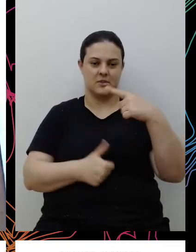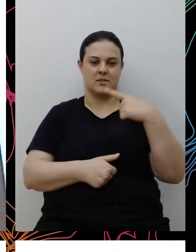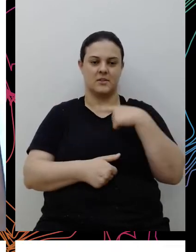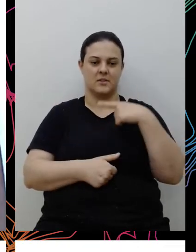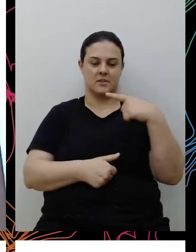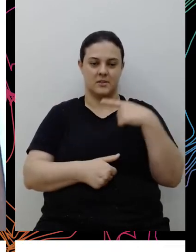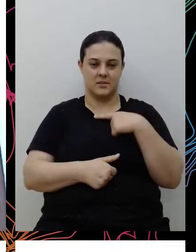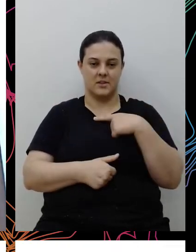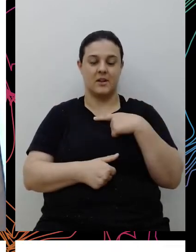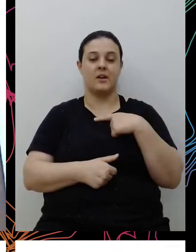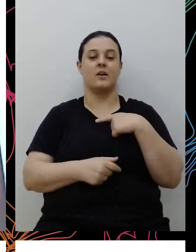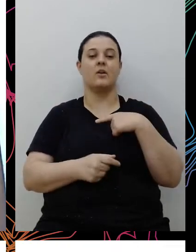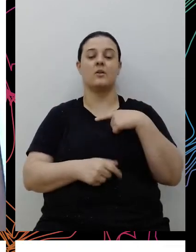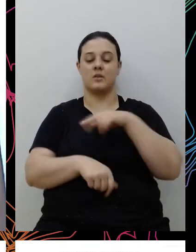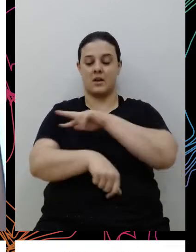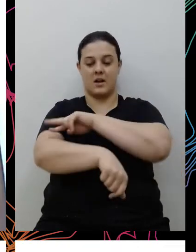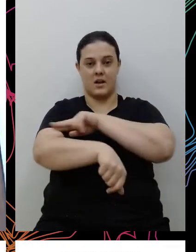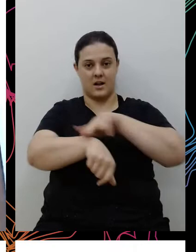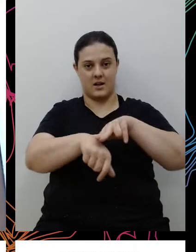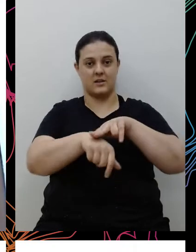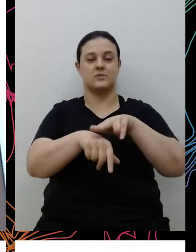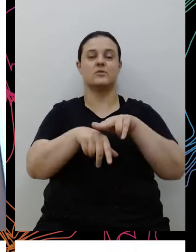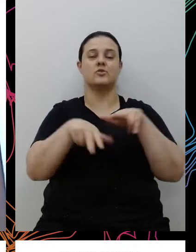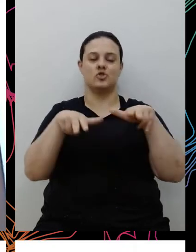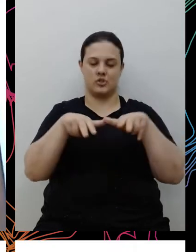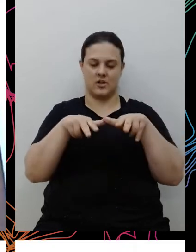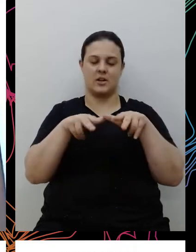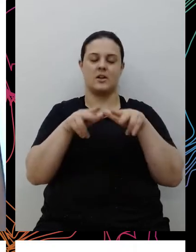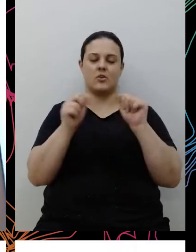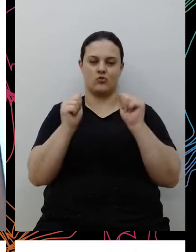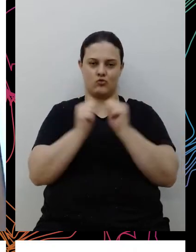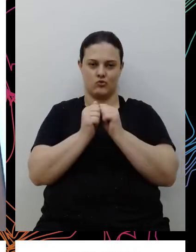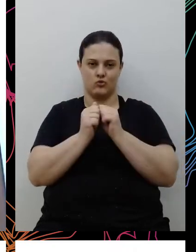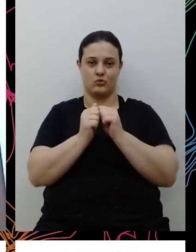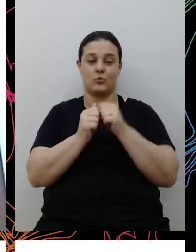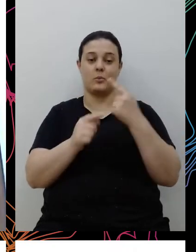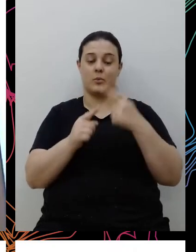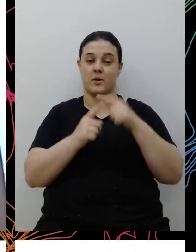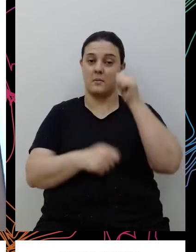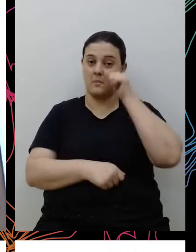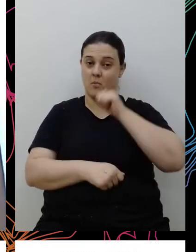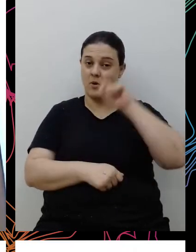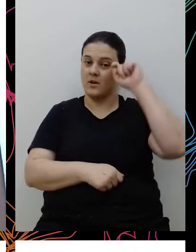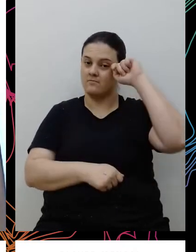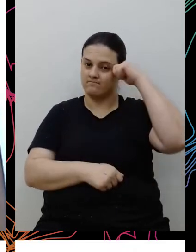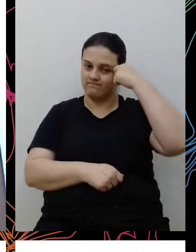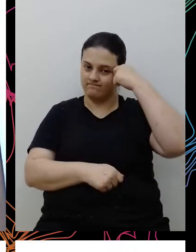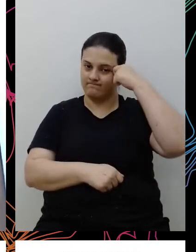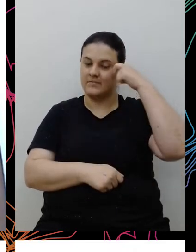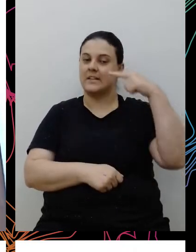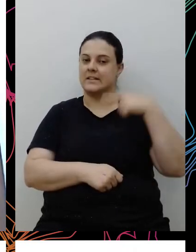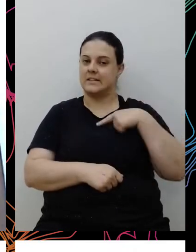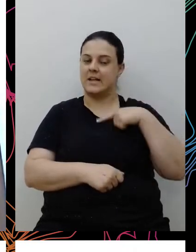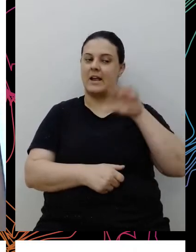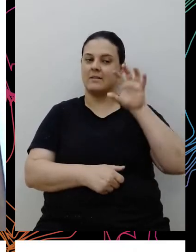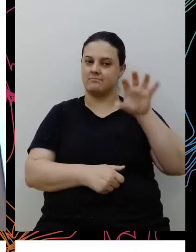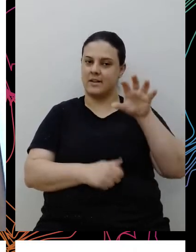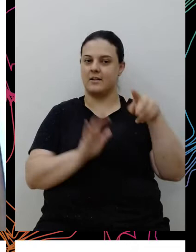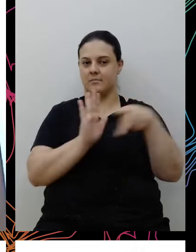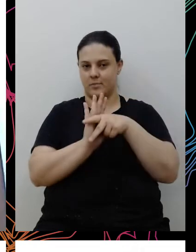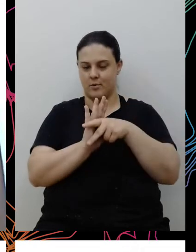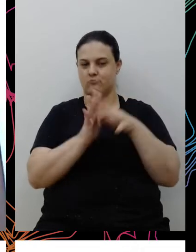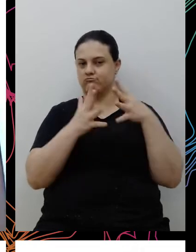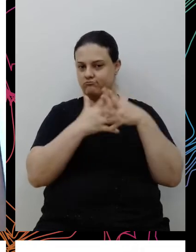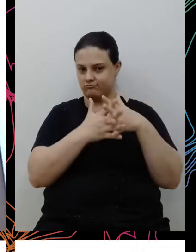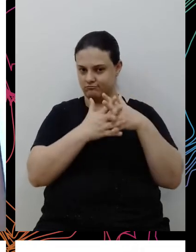pode falar sobre a questão racial sem falar da questão de gênero, né? Porque as mulheres negras têm suas intensificidades, têm suas complexidades